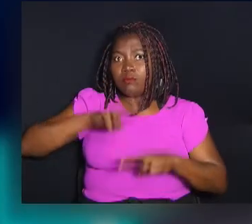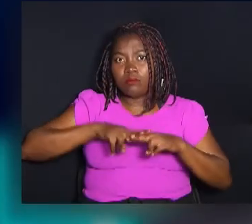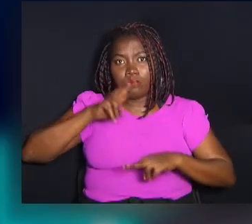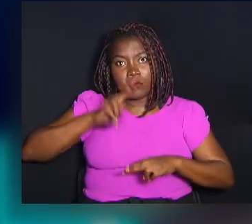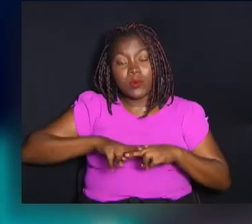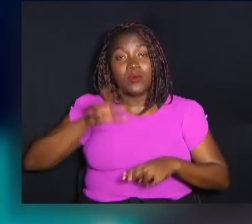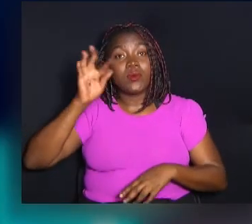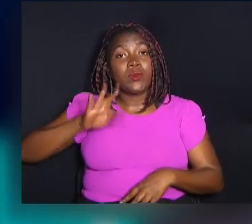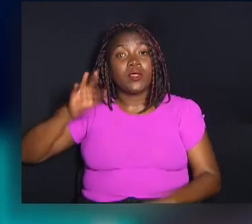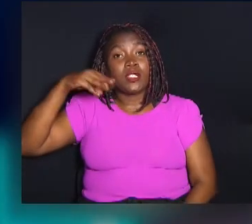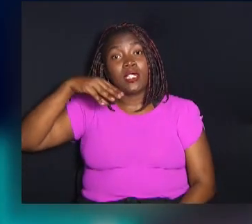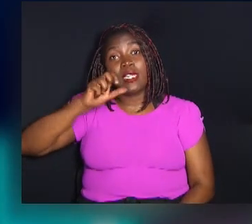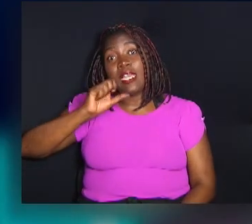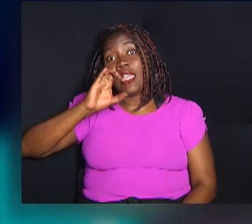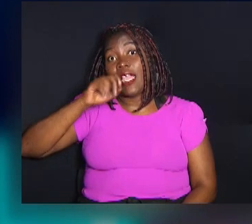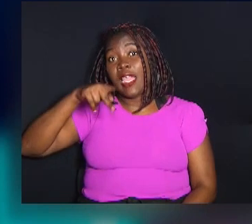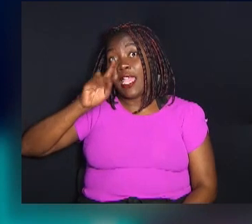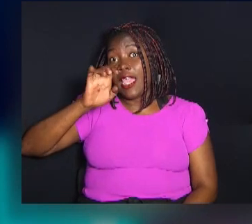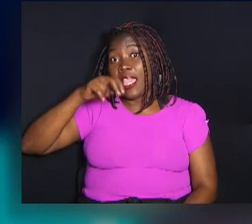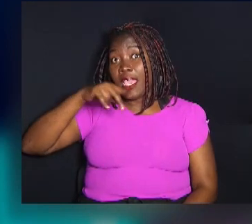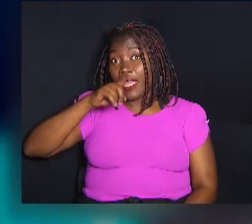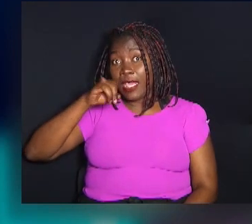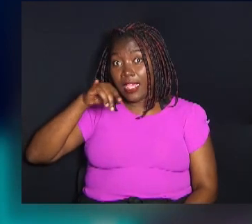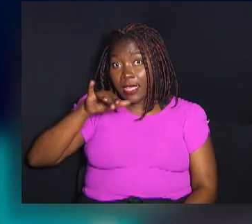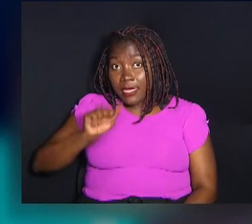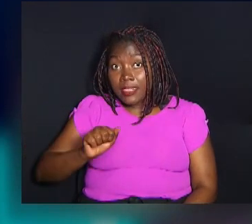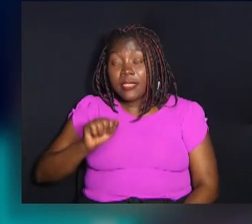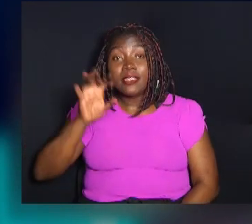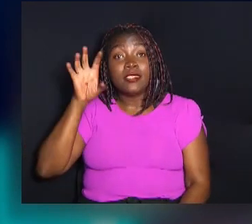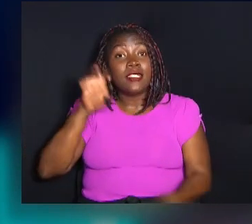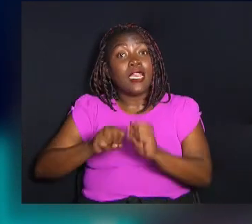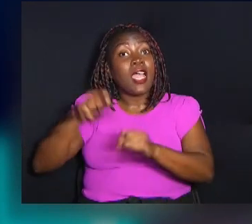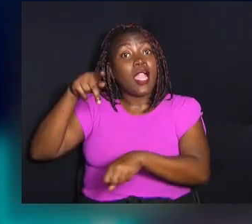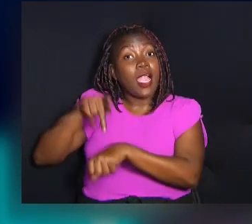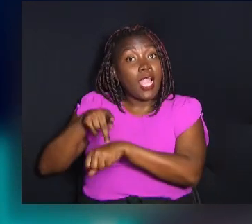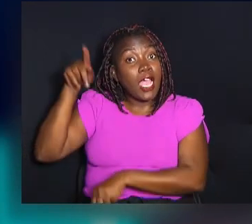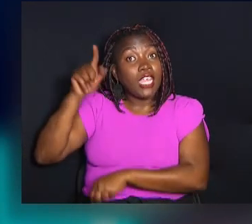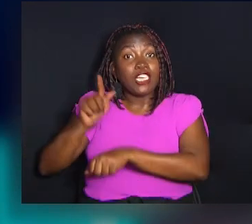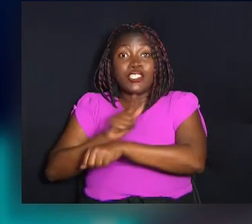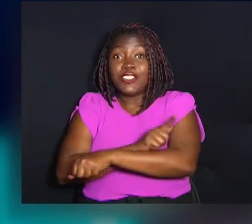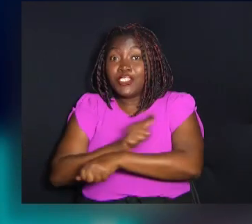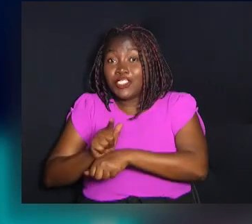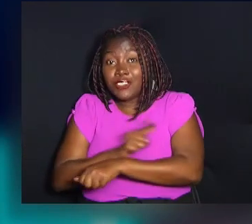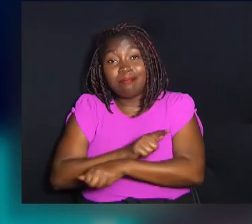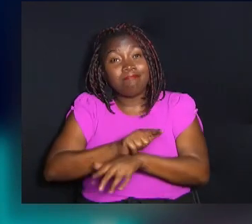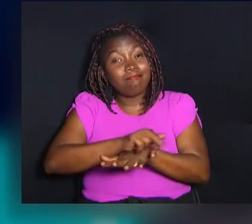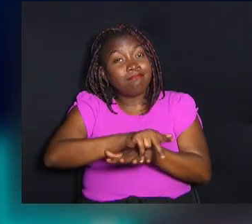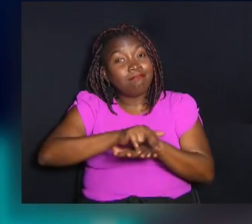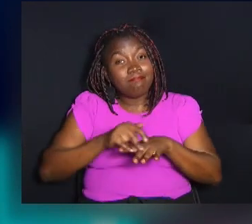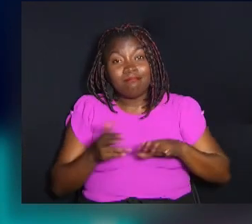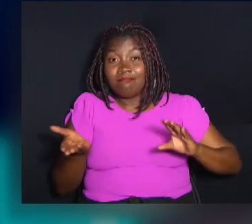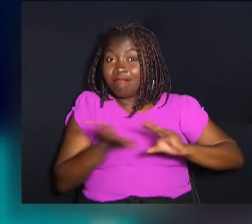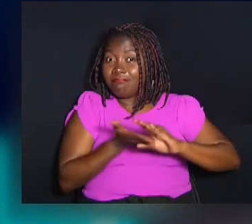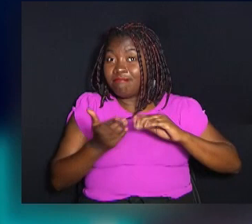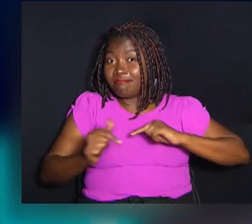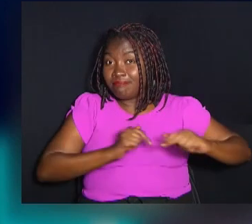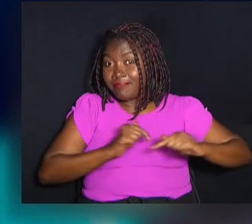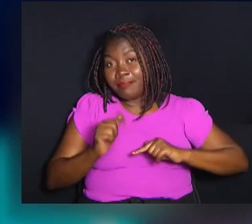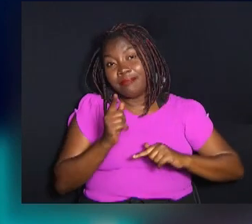Se especializou em Direito Penal na Universidade Mackenzie, onde concluiu pós-graduação,